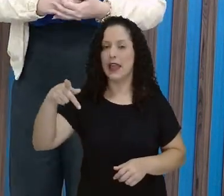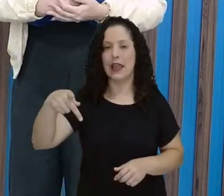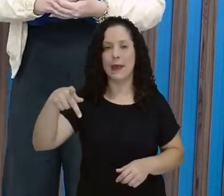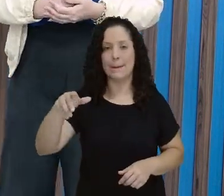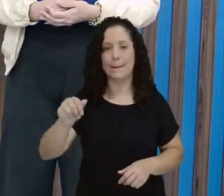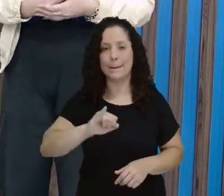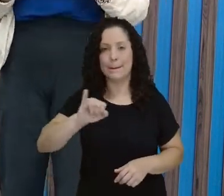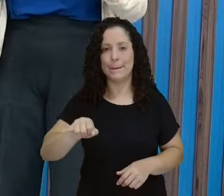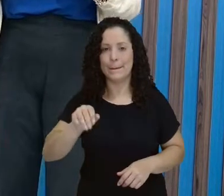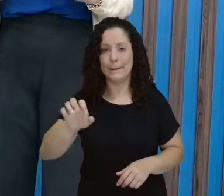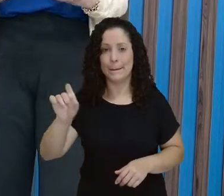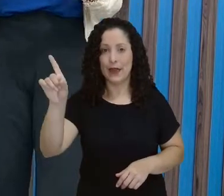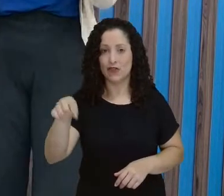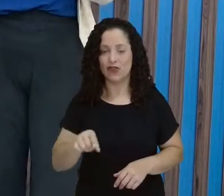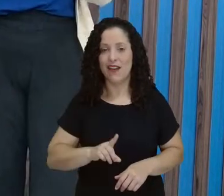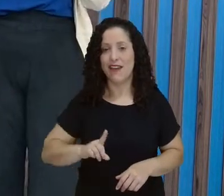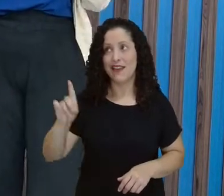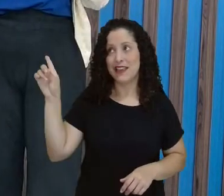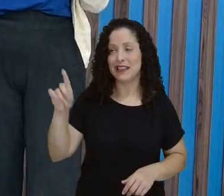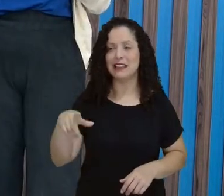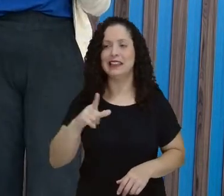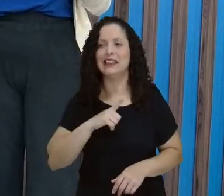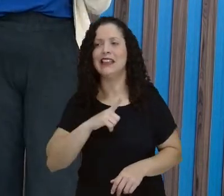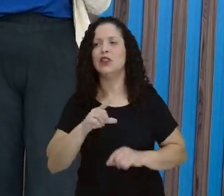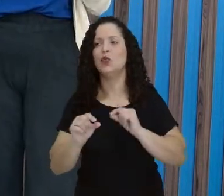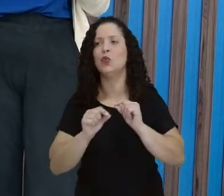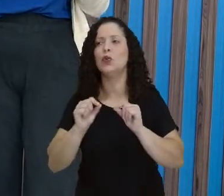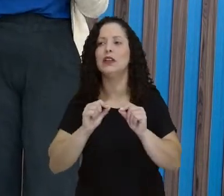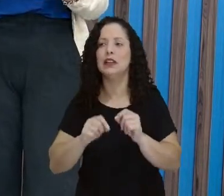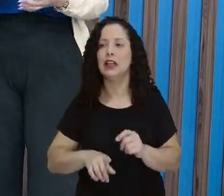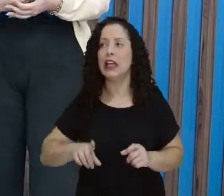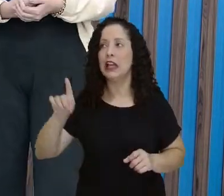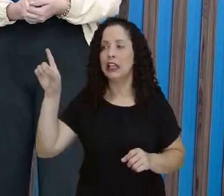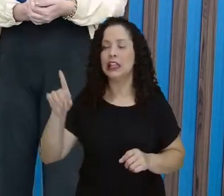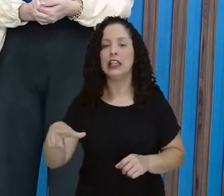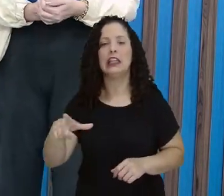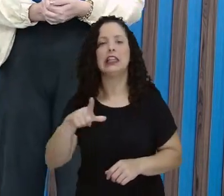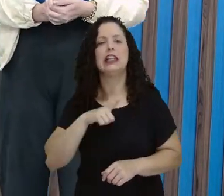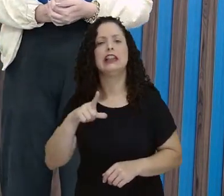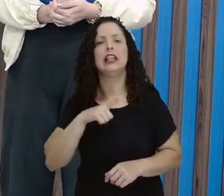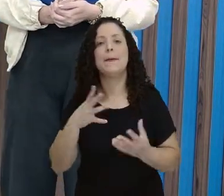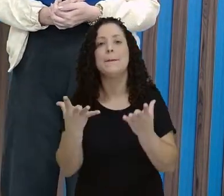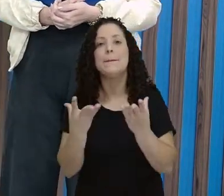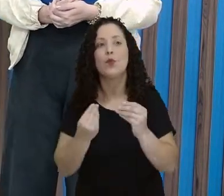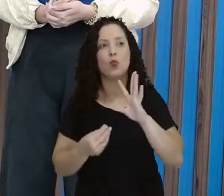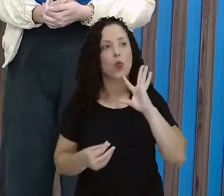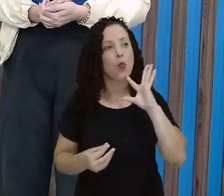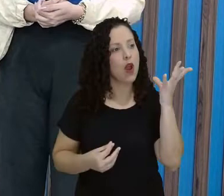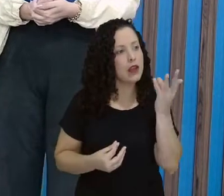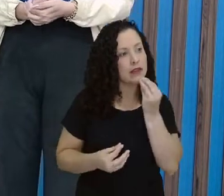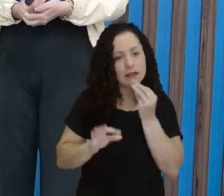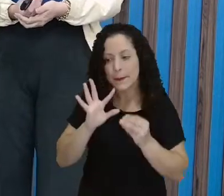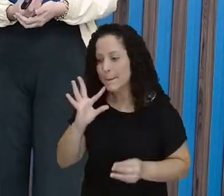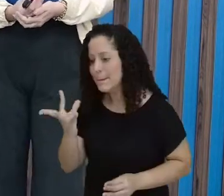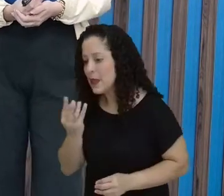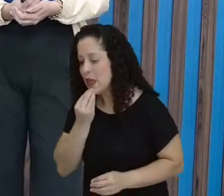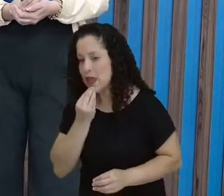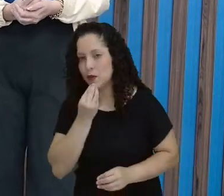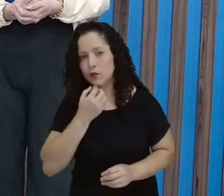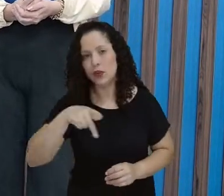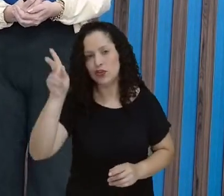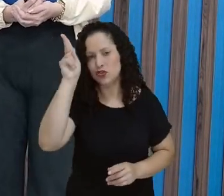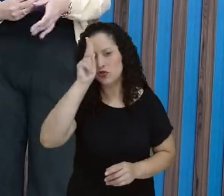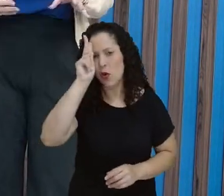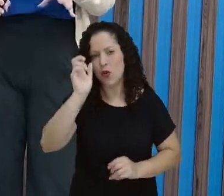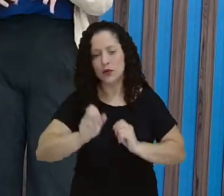detetor, ele tem, detém, ele possui muitos conhecimentos. E da história do